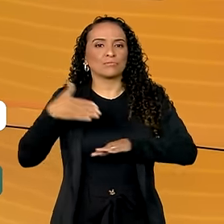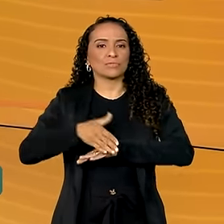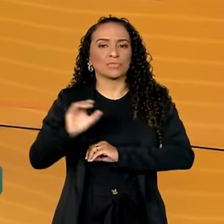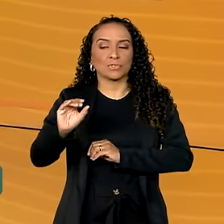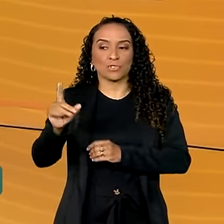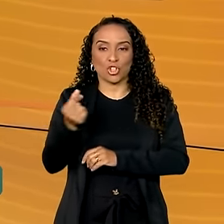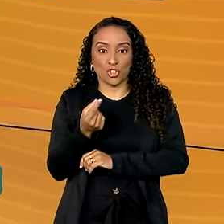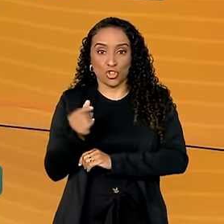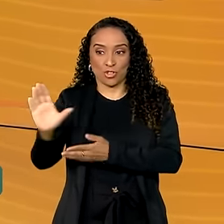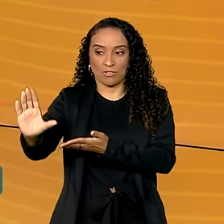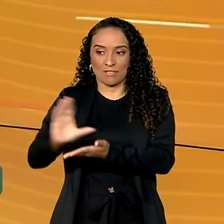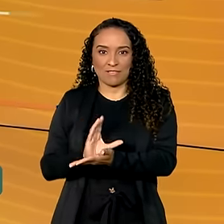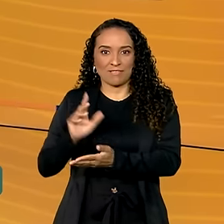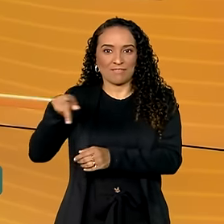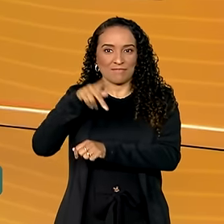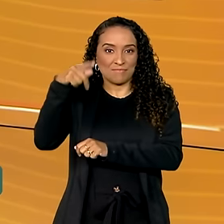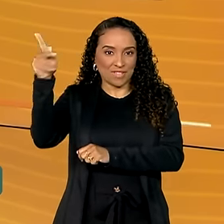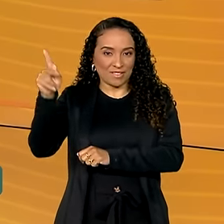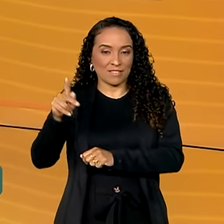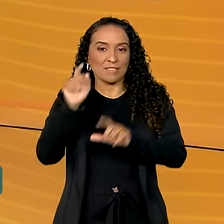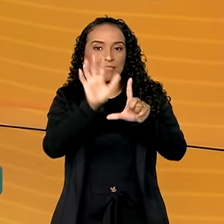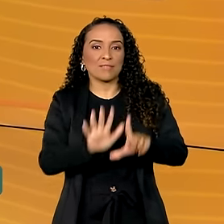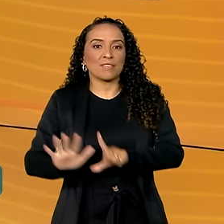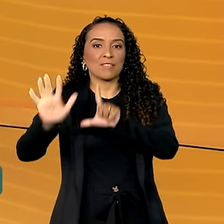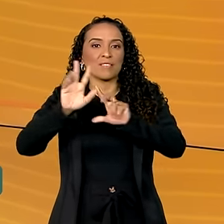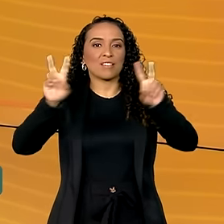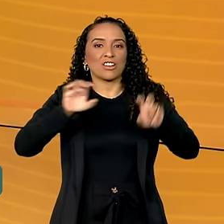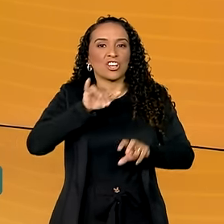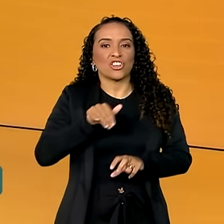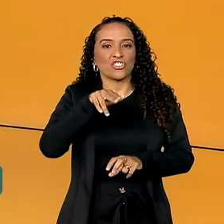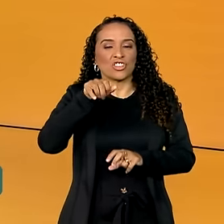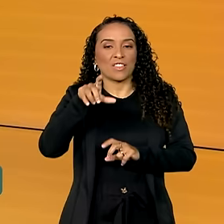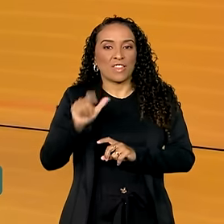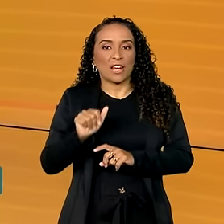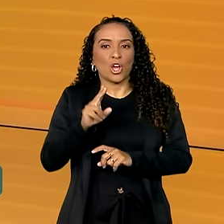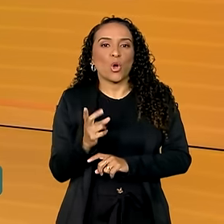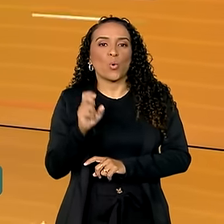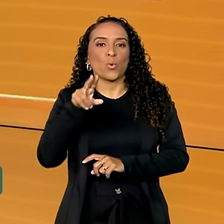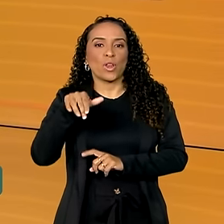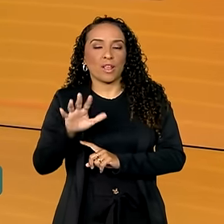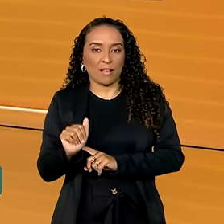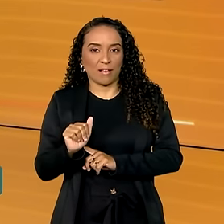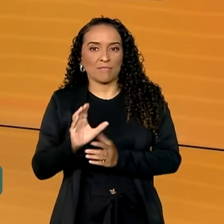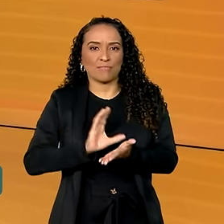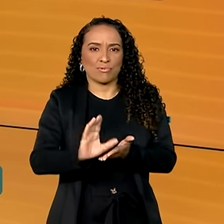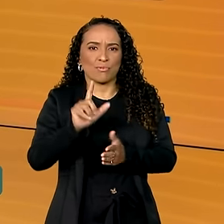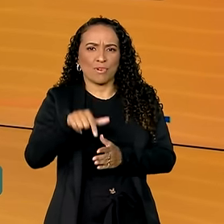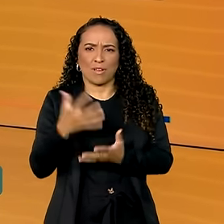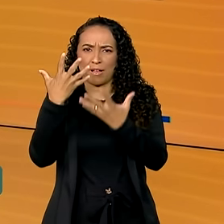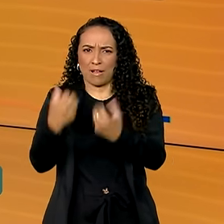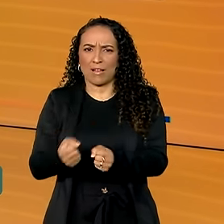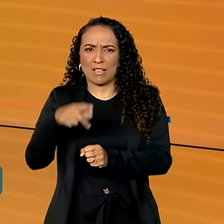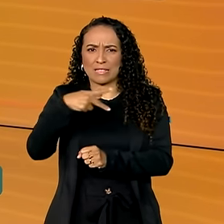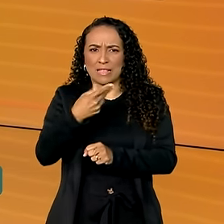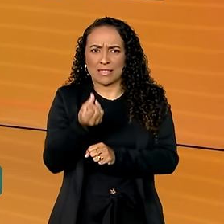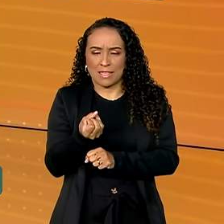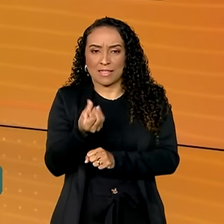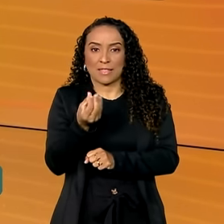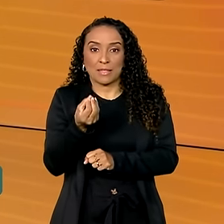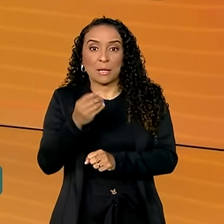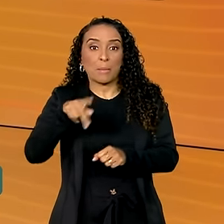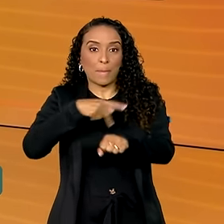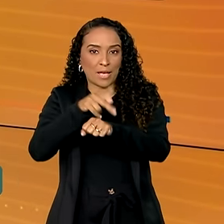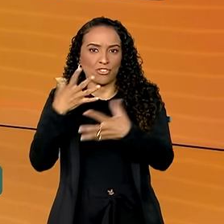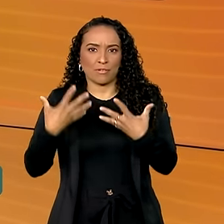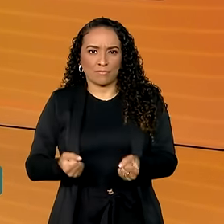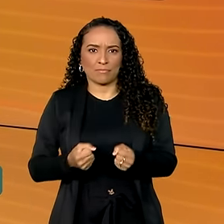do capital estrangeiro. A plataforma chamada de Janela Única de Investimentos já é adotada por mais de 60 países. Ela